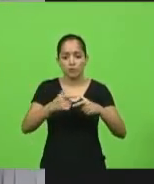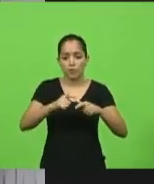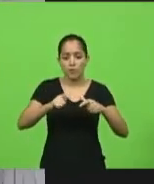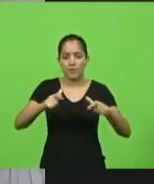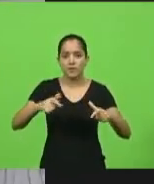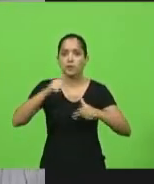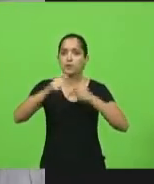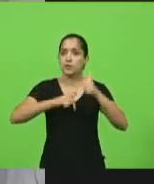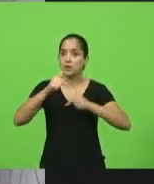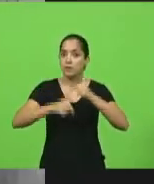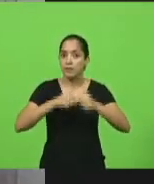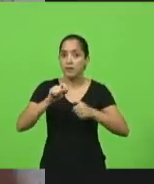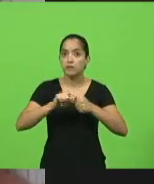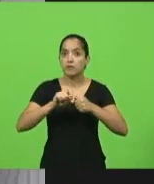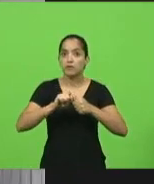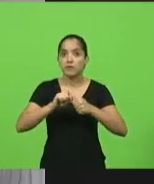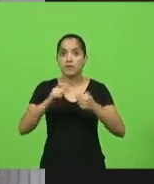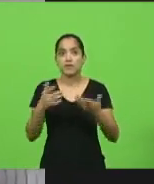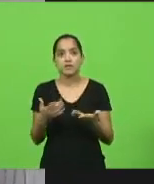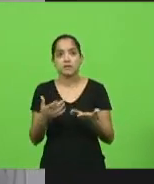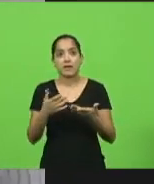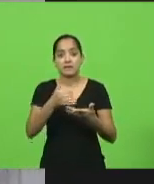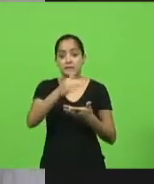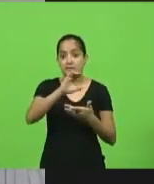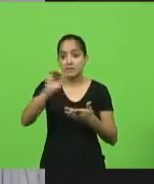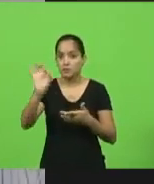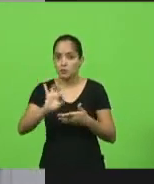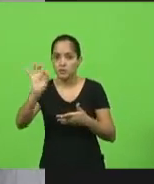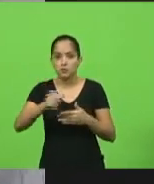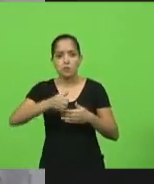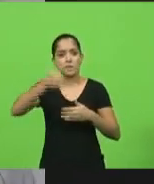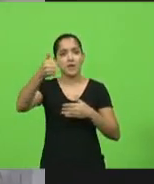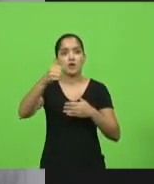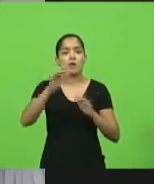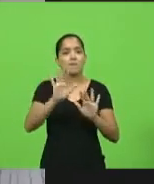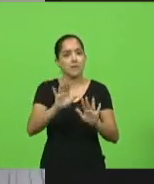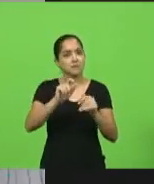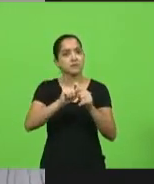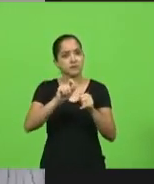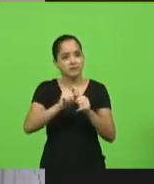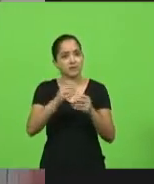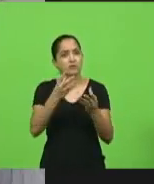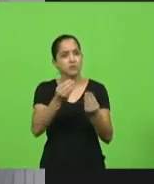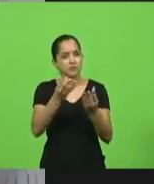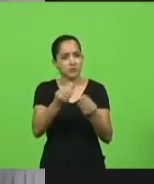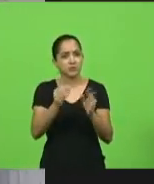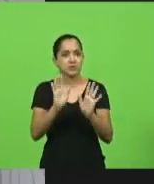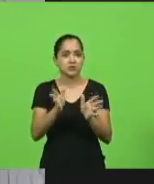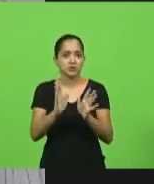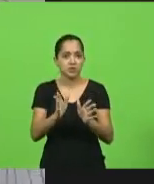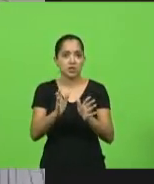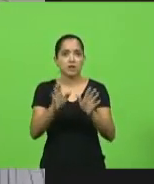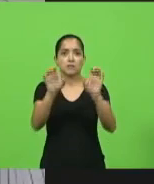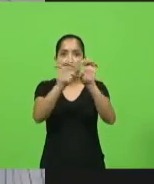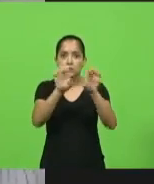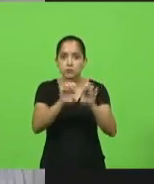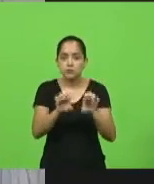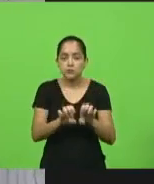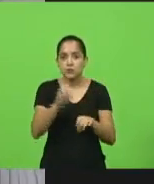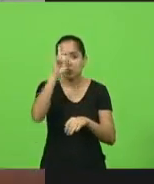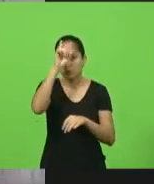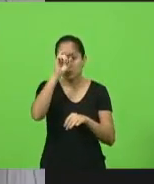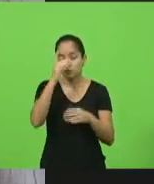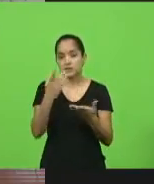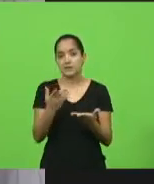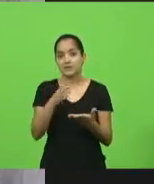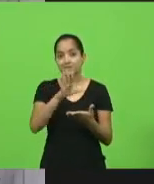que foi feito, pode não ter sido 100% o melhor trabalho, mas foi feito muita coisa para estruturar os hospitais. Mas